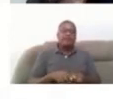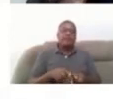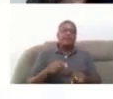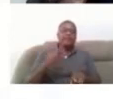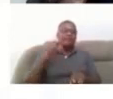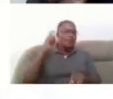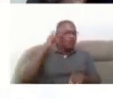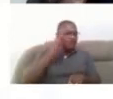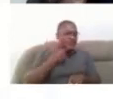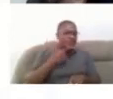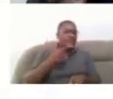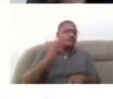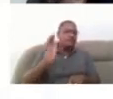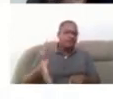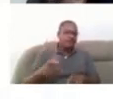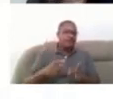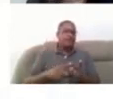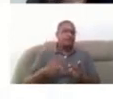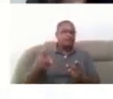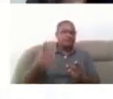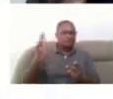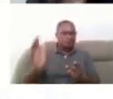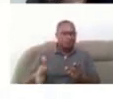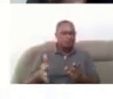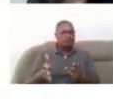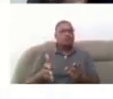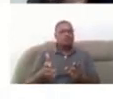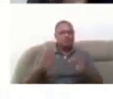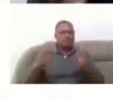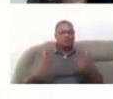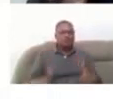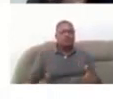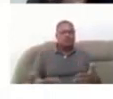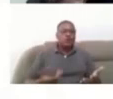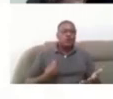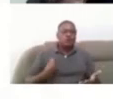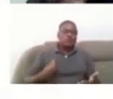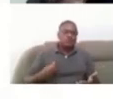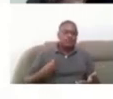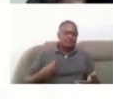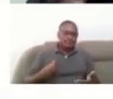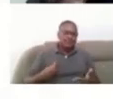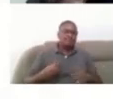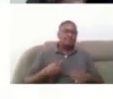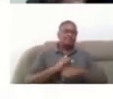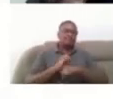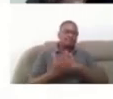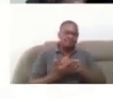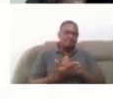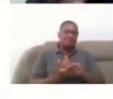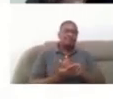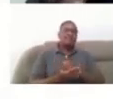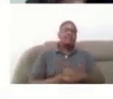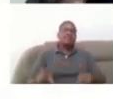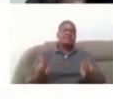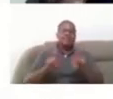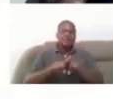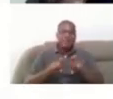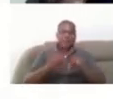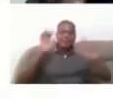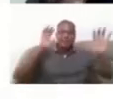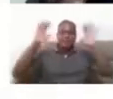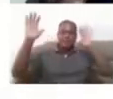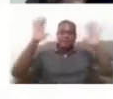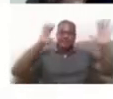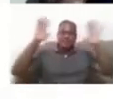bastante, você também abordou, né, as situações que estamos vivendo na realidade, daí, há de se pensar as questões